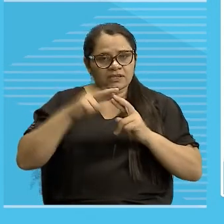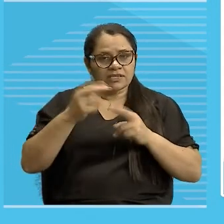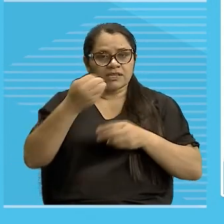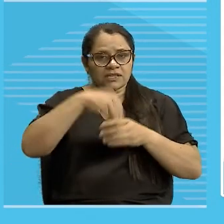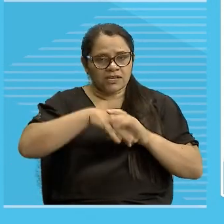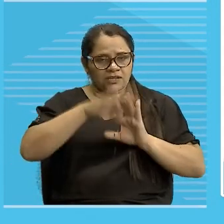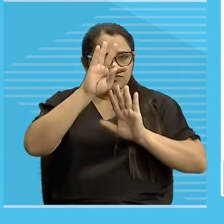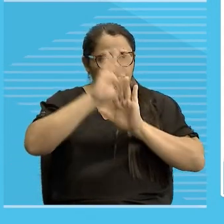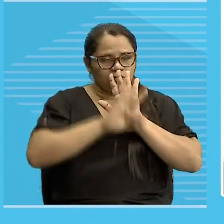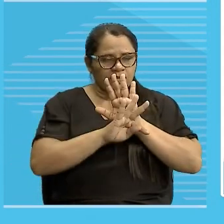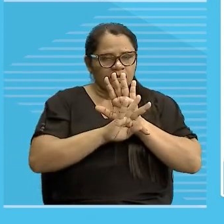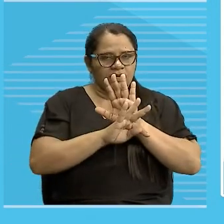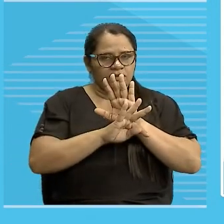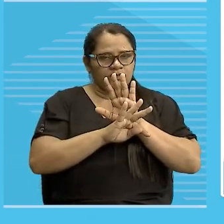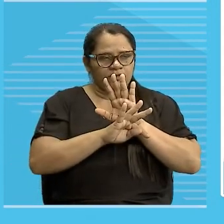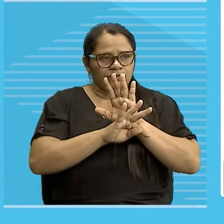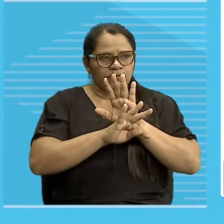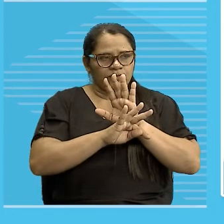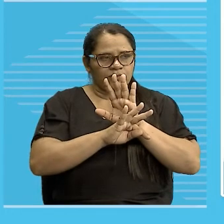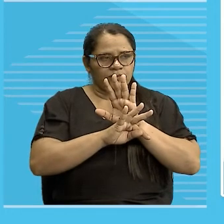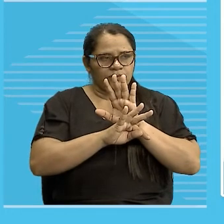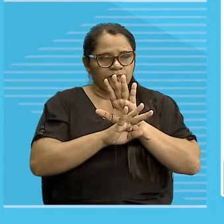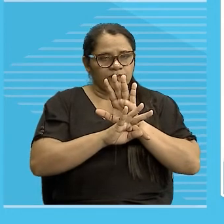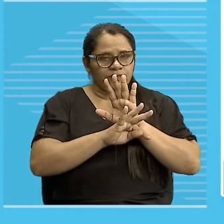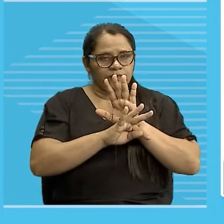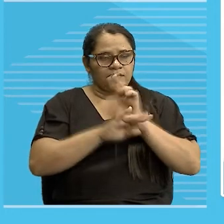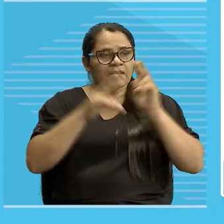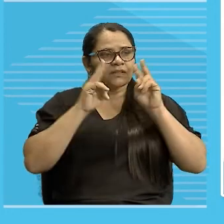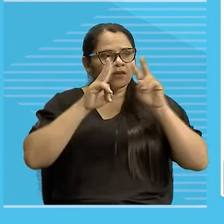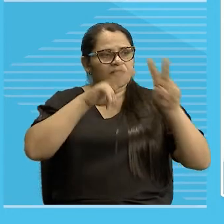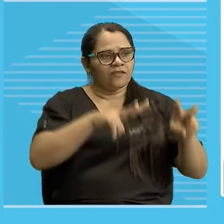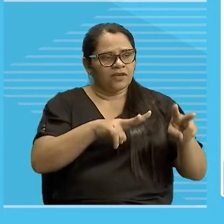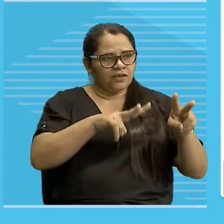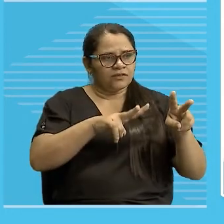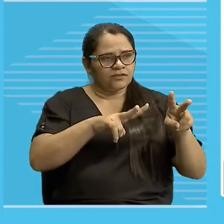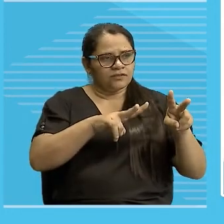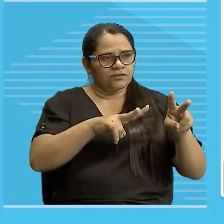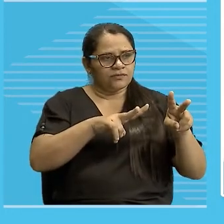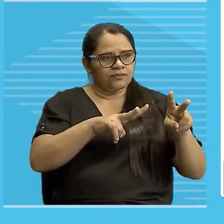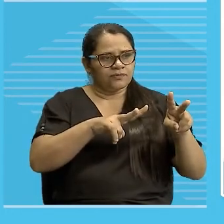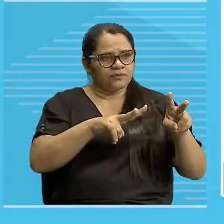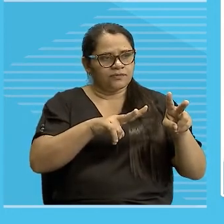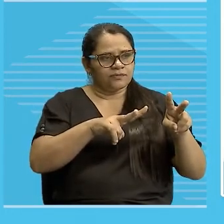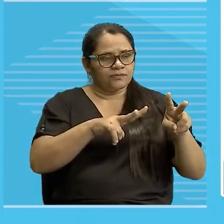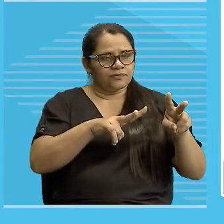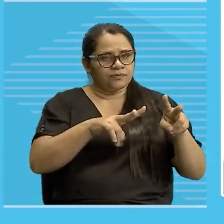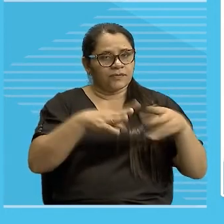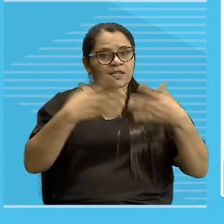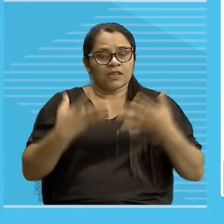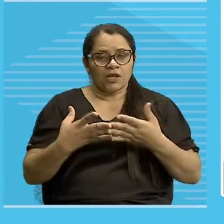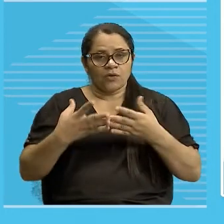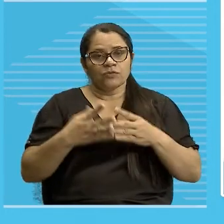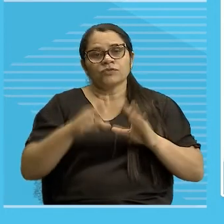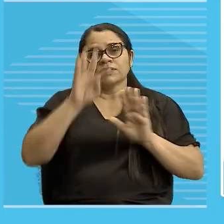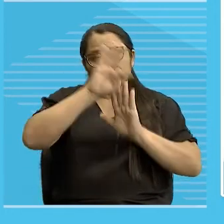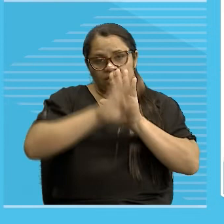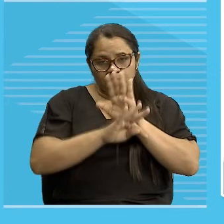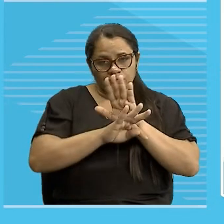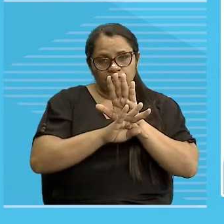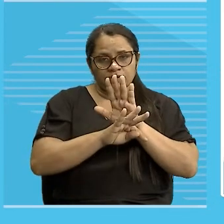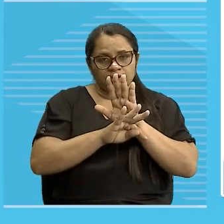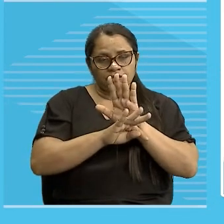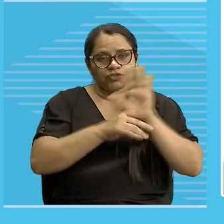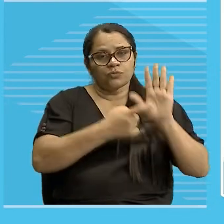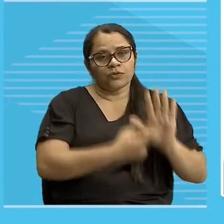tem de recuar, é isso que a gente chama de anáfora, todo o movimento dentro do texto para trás, para aquilo que já foi